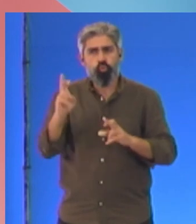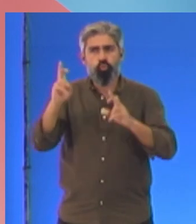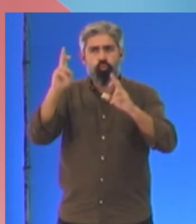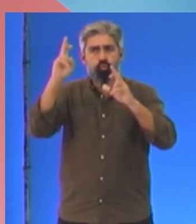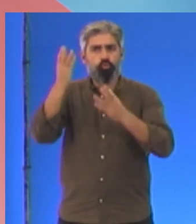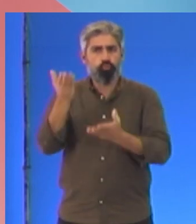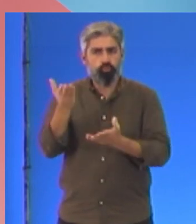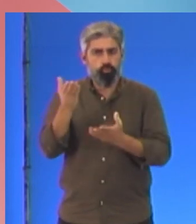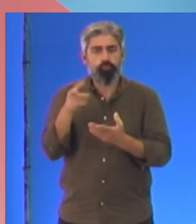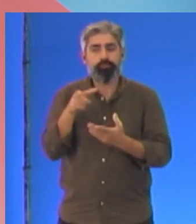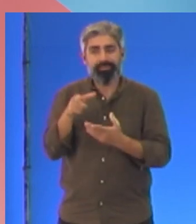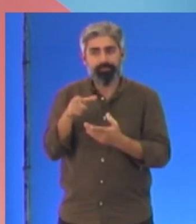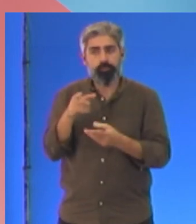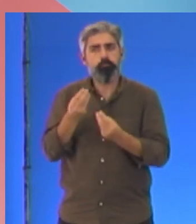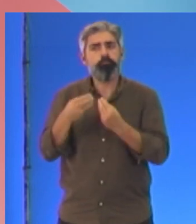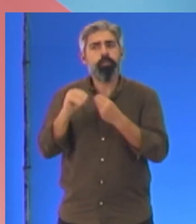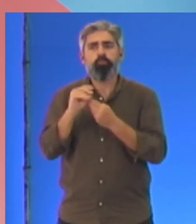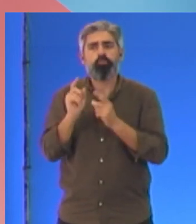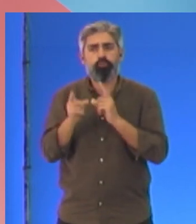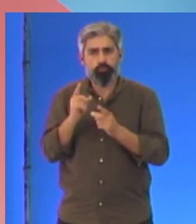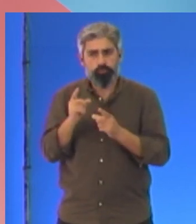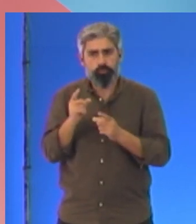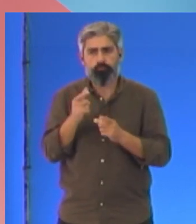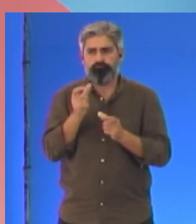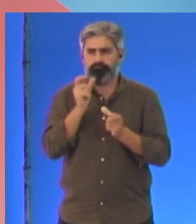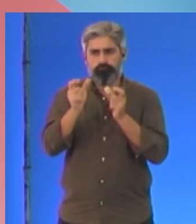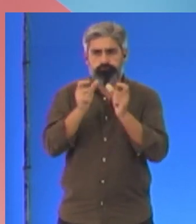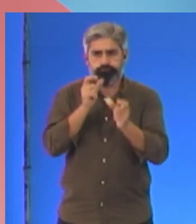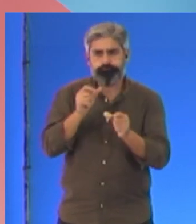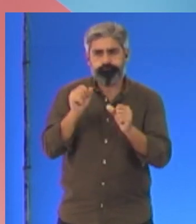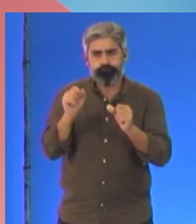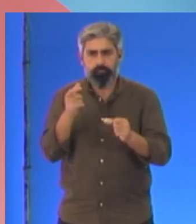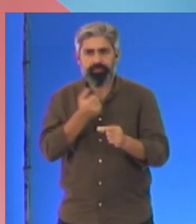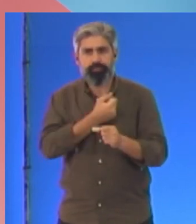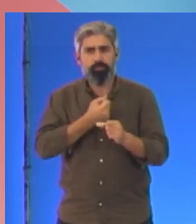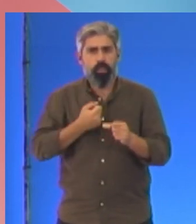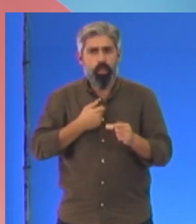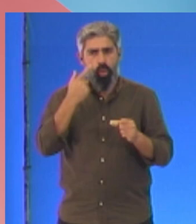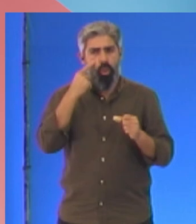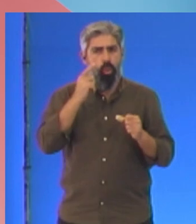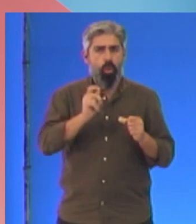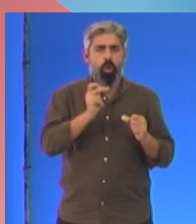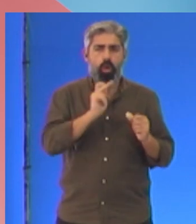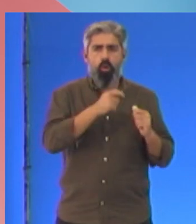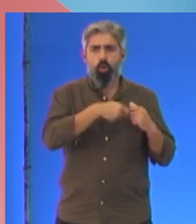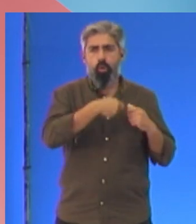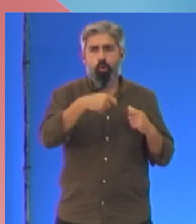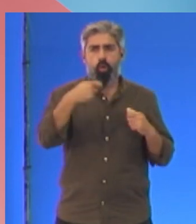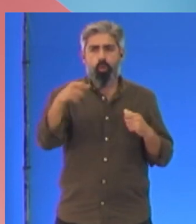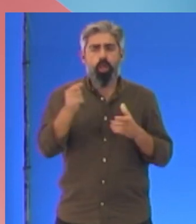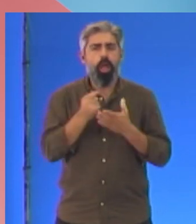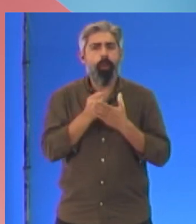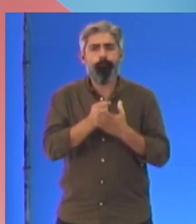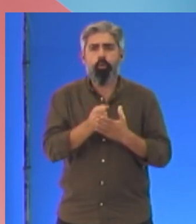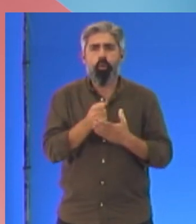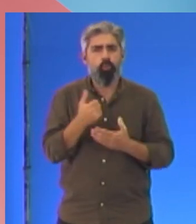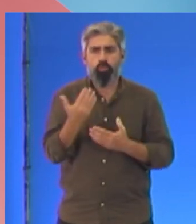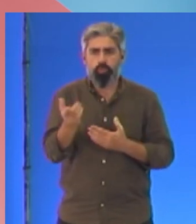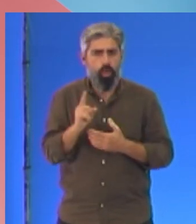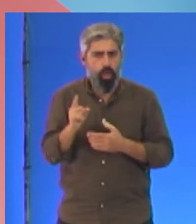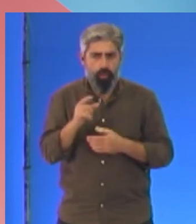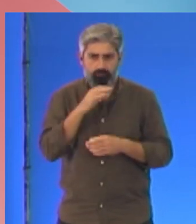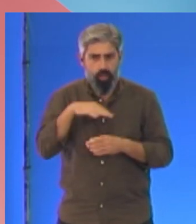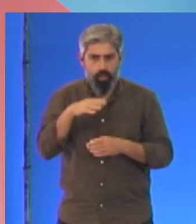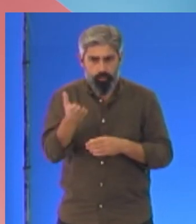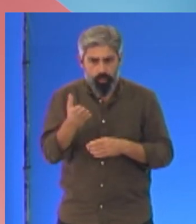cima disto tudo, tanto insulto. Há desempregados de longa duração que ficam fora do apoio extraordinário às famílias.